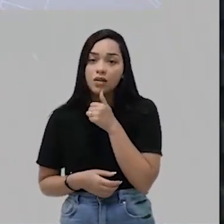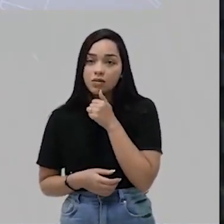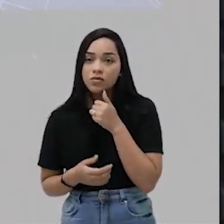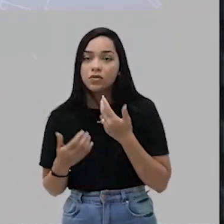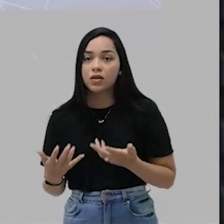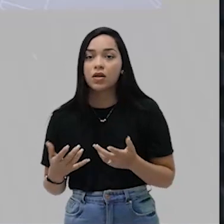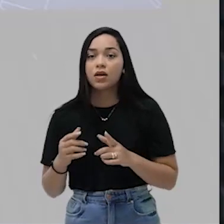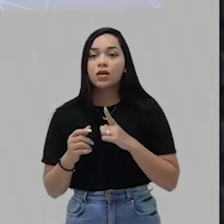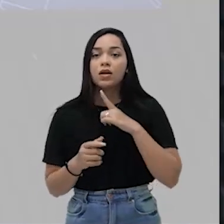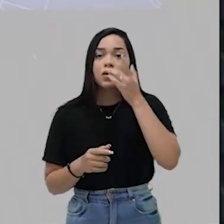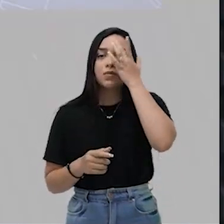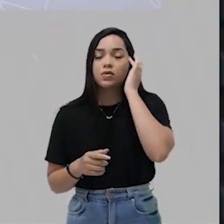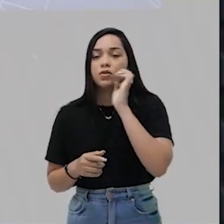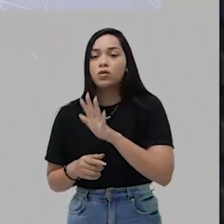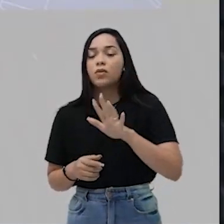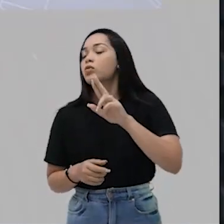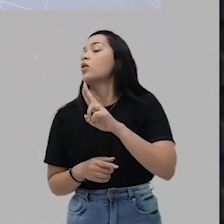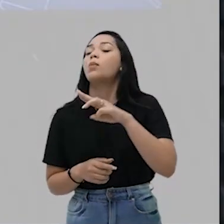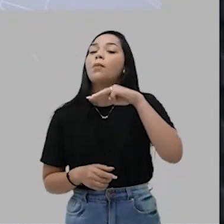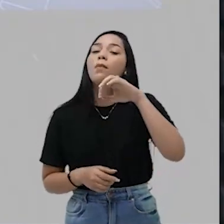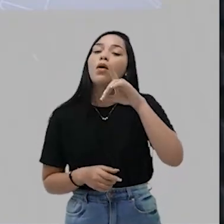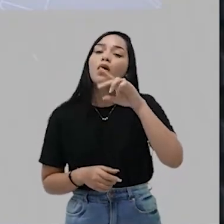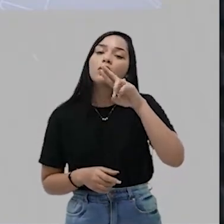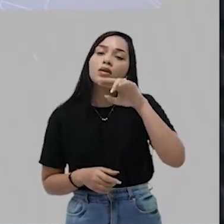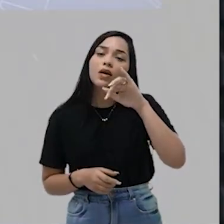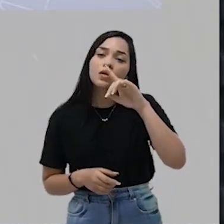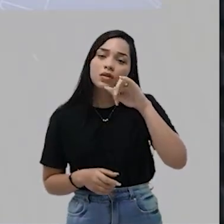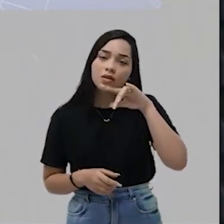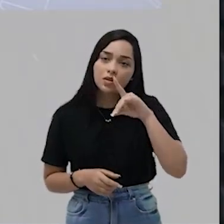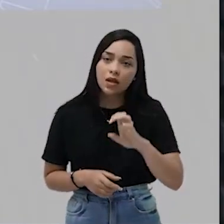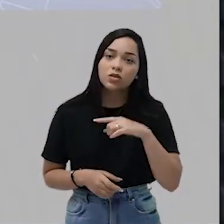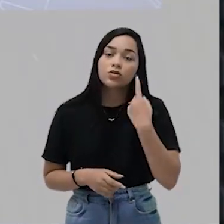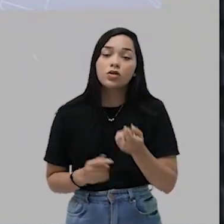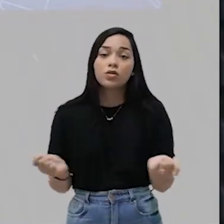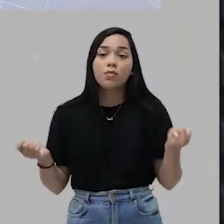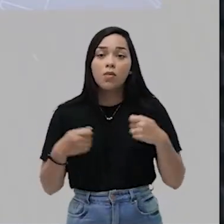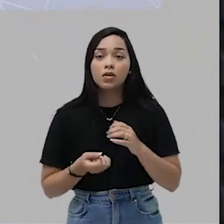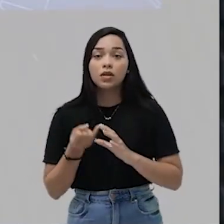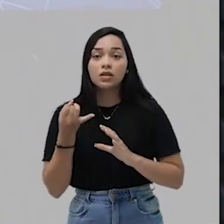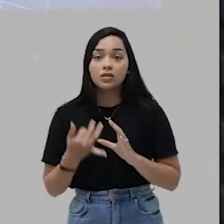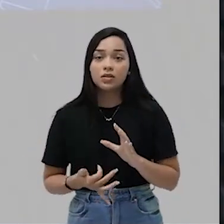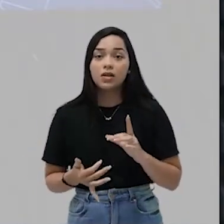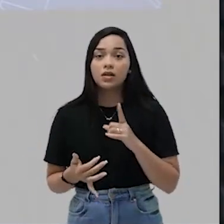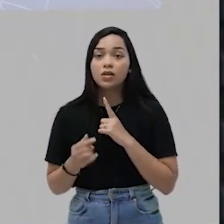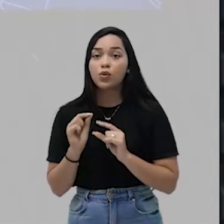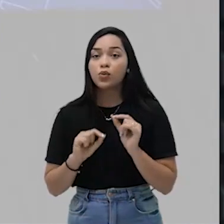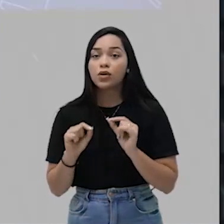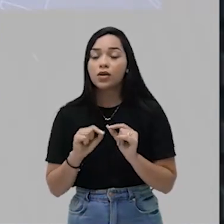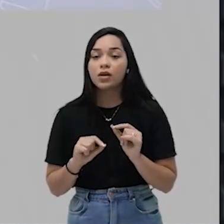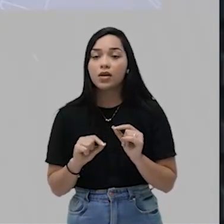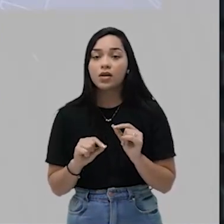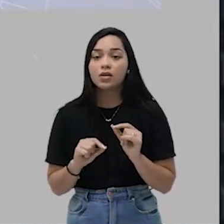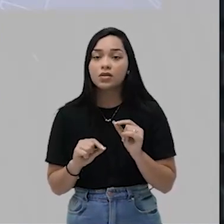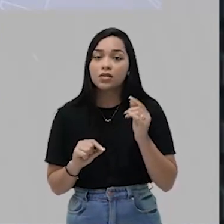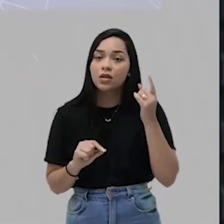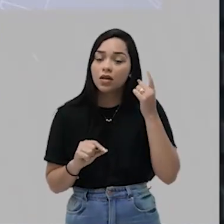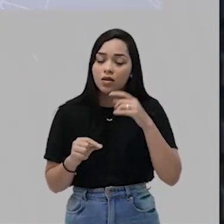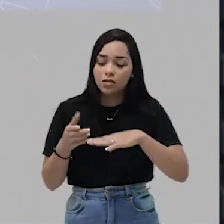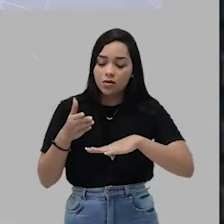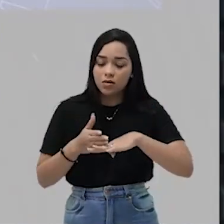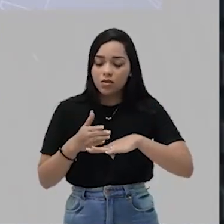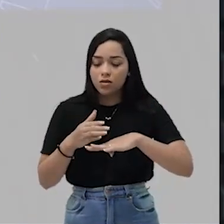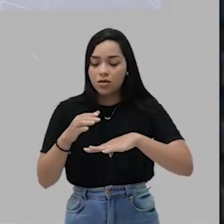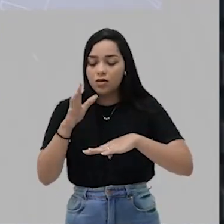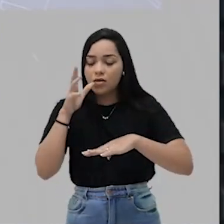Então, o que os europeus chamam ali de modernidade, na verdade, nós podemos caracterizar como uma espécie de idade média tardia.